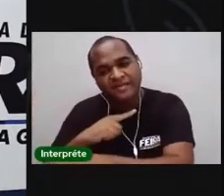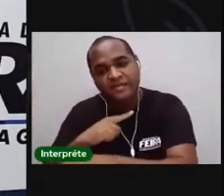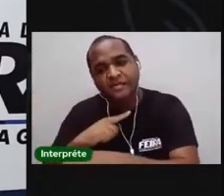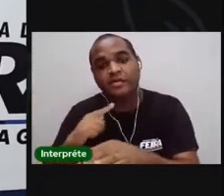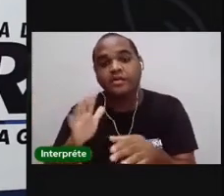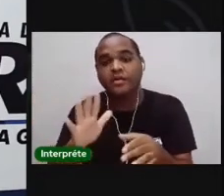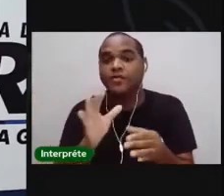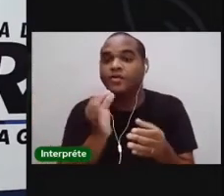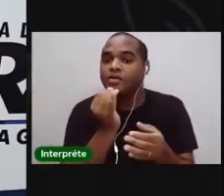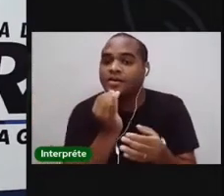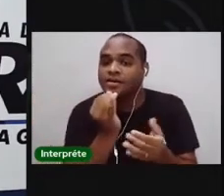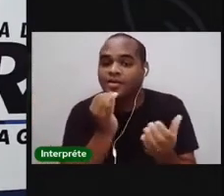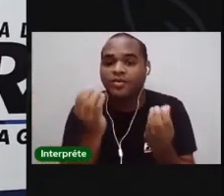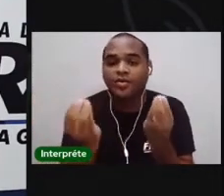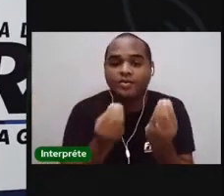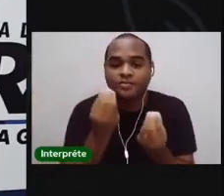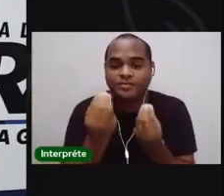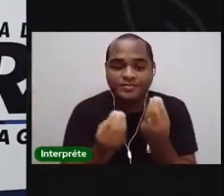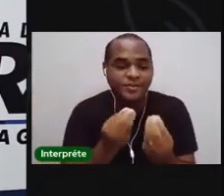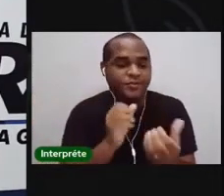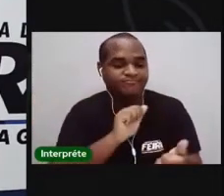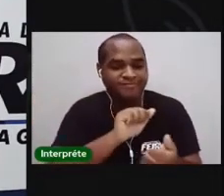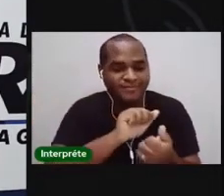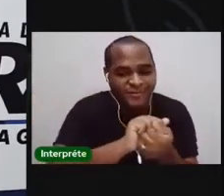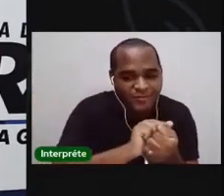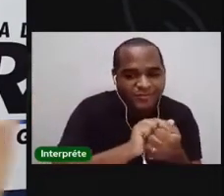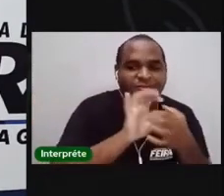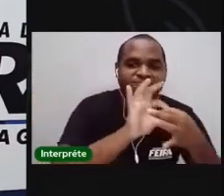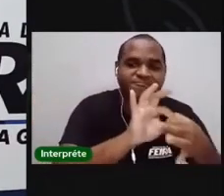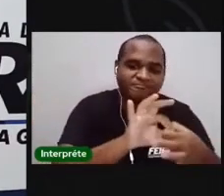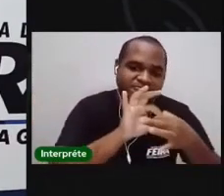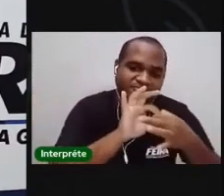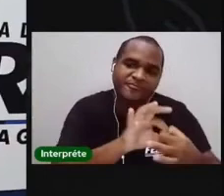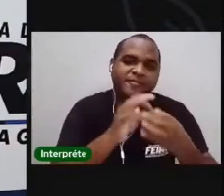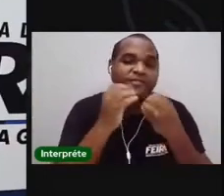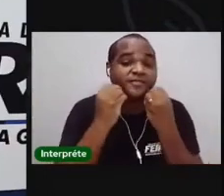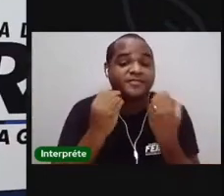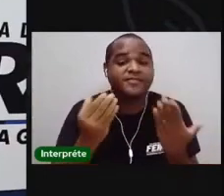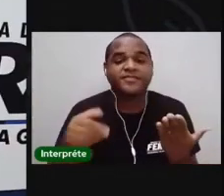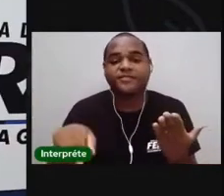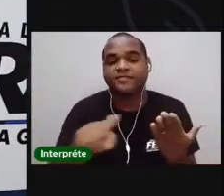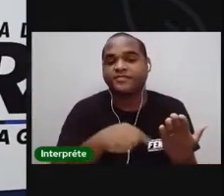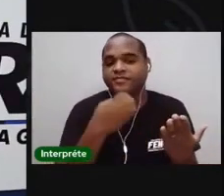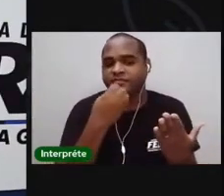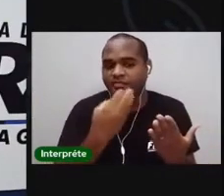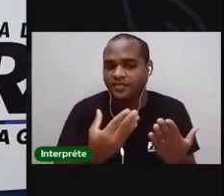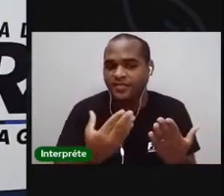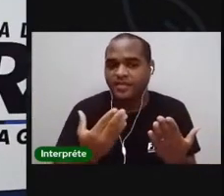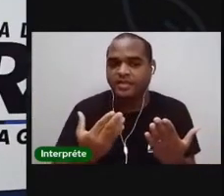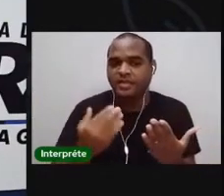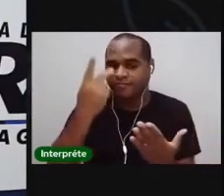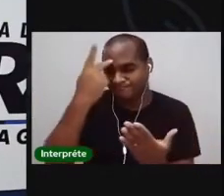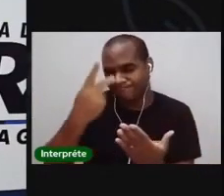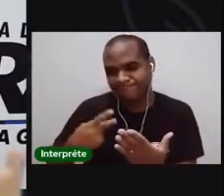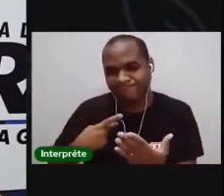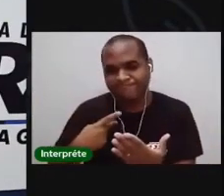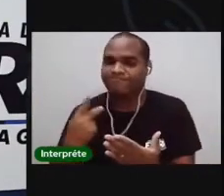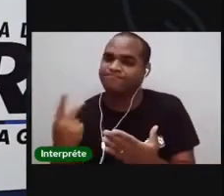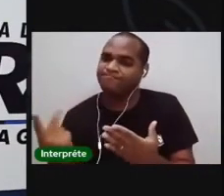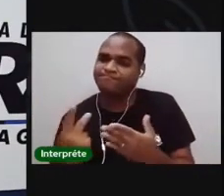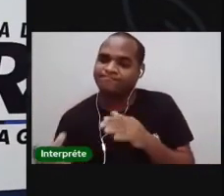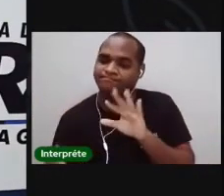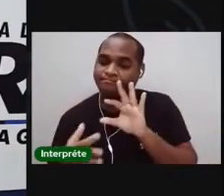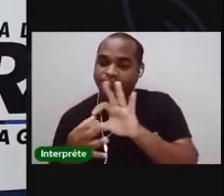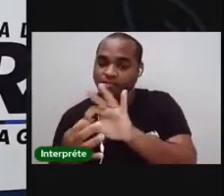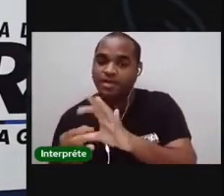os nossos lados afetivos, vamos manter a nossa coração conectado um com o outro, apesar da